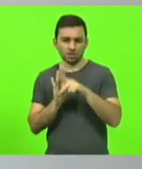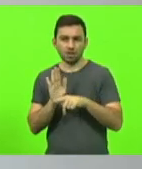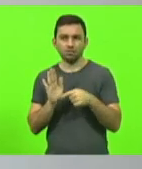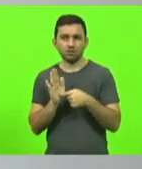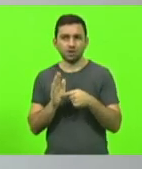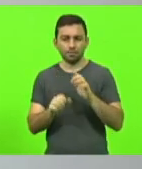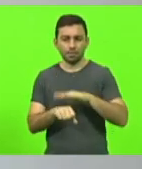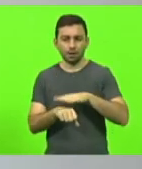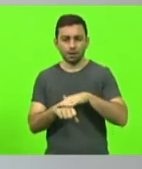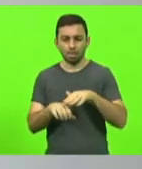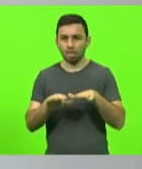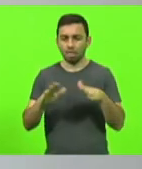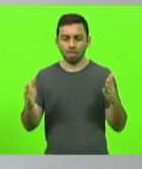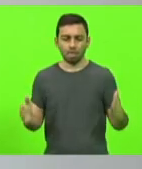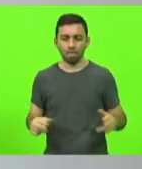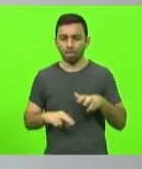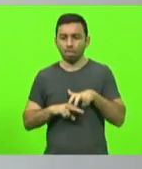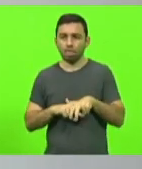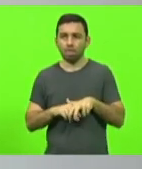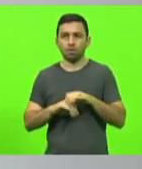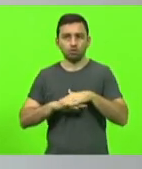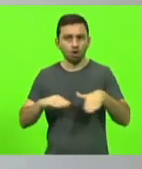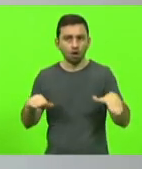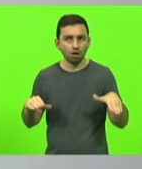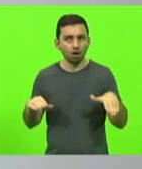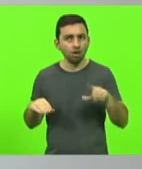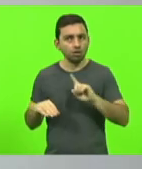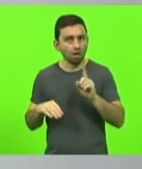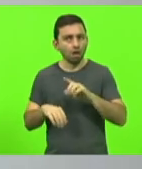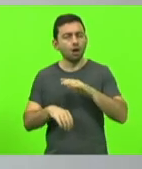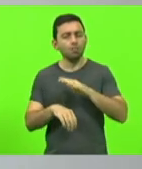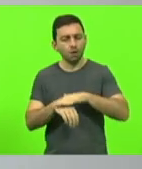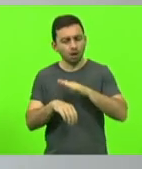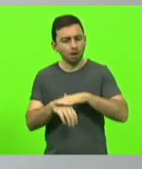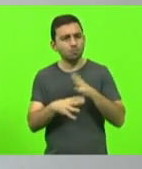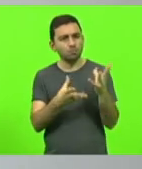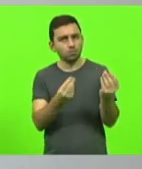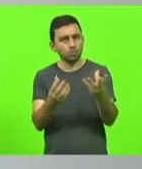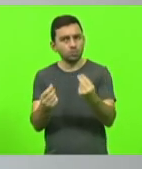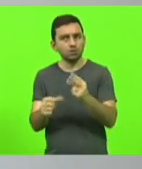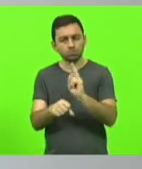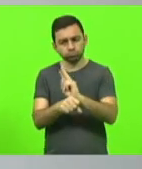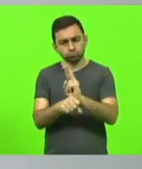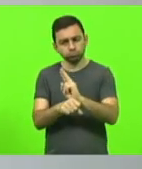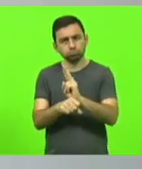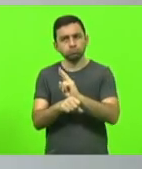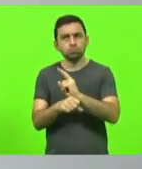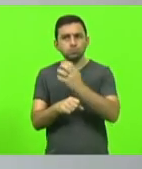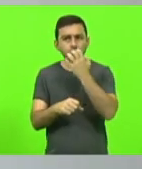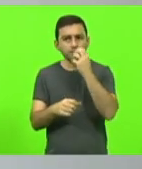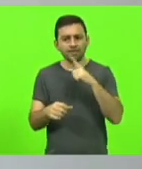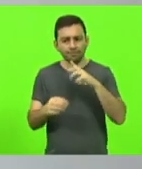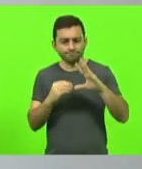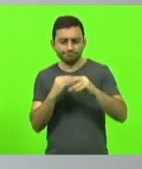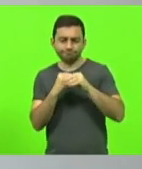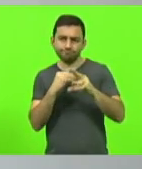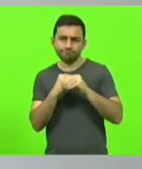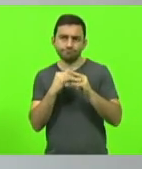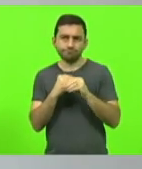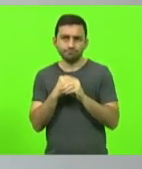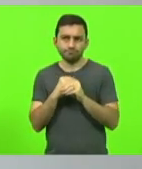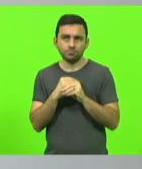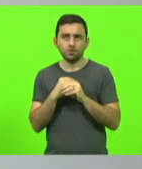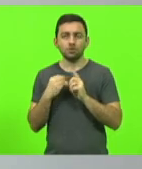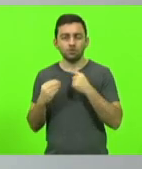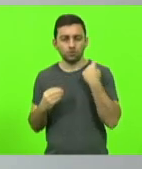gabinete, foi feito através de muitas mãos, de muitas protetoras que agregaram valor. E quando nós